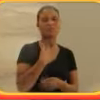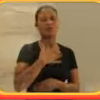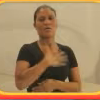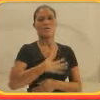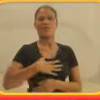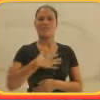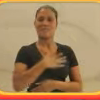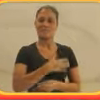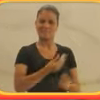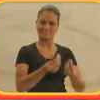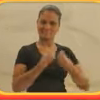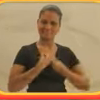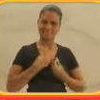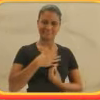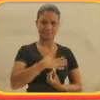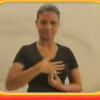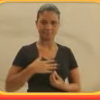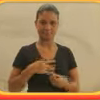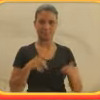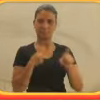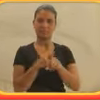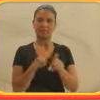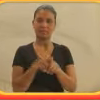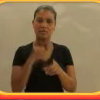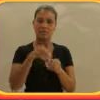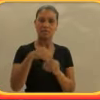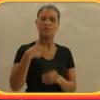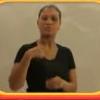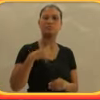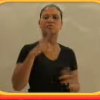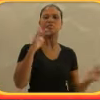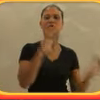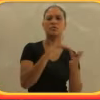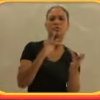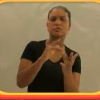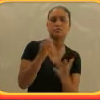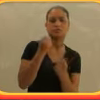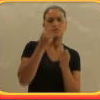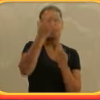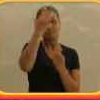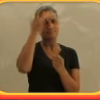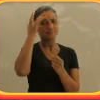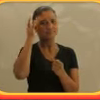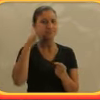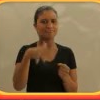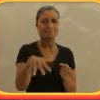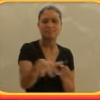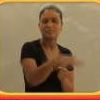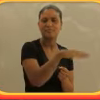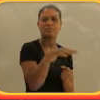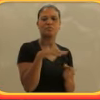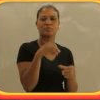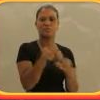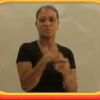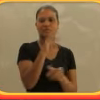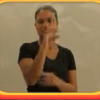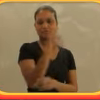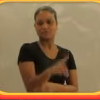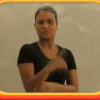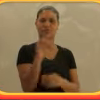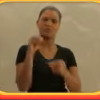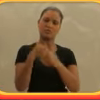depois eu resolvi, quis voltar para a reportagem, que era um mundo que me agrada bastante. Mas nesse ínterim,